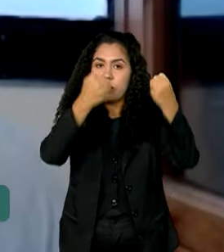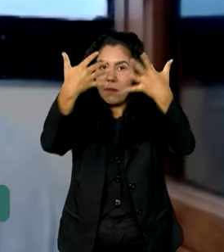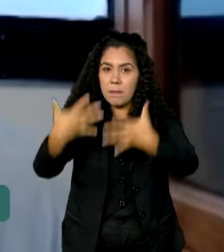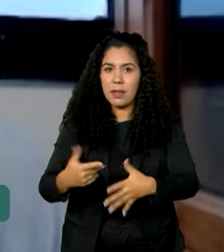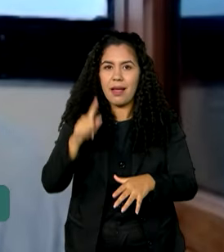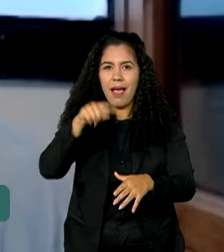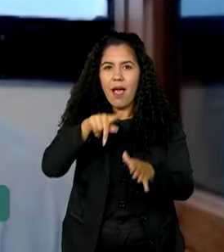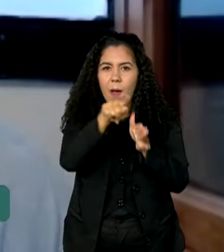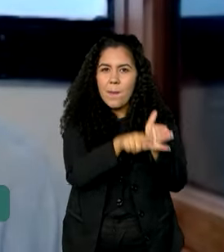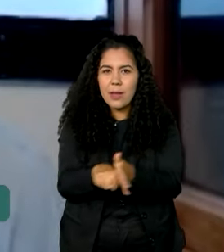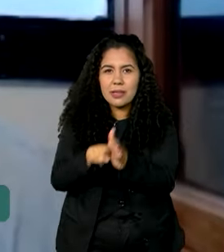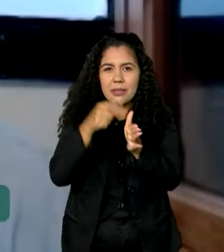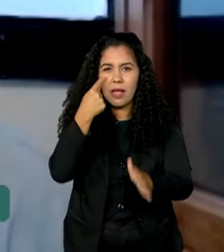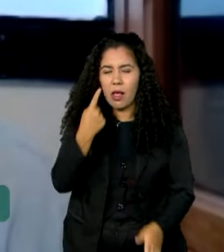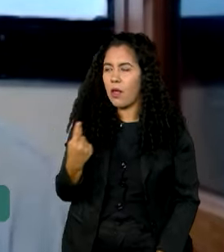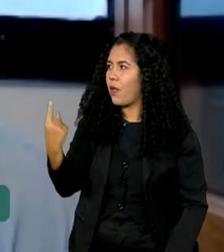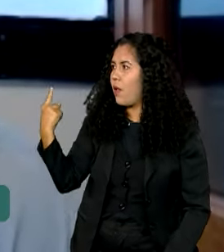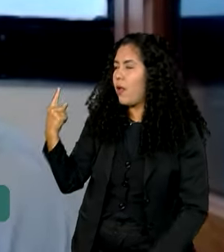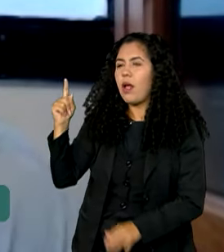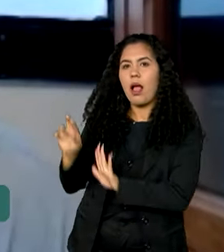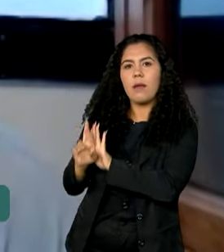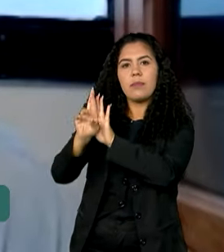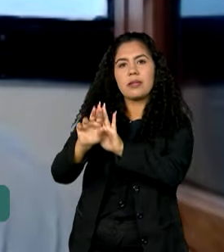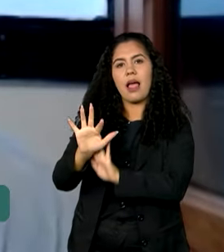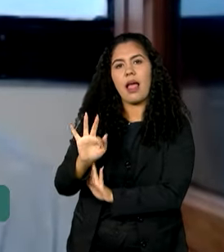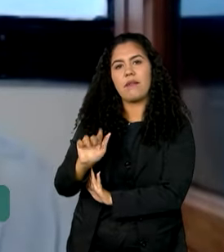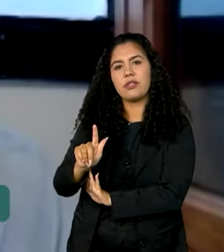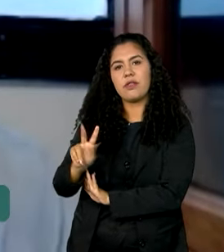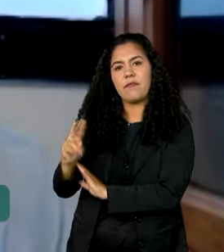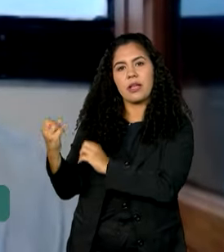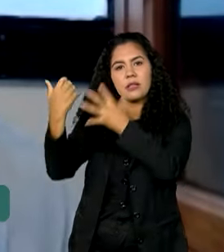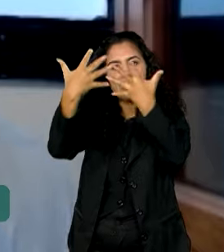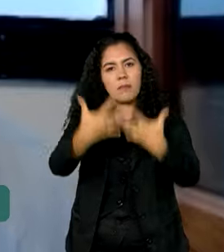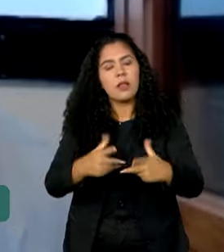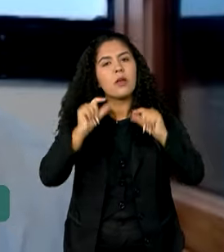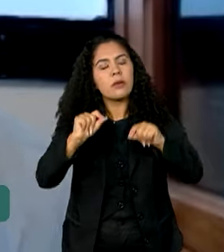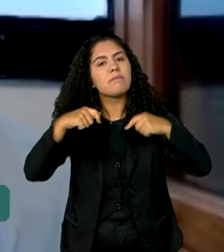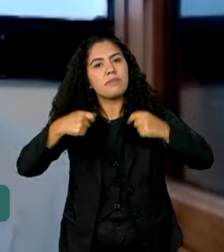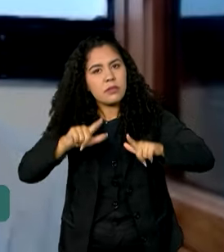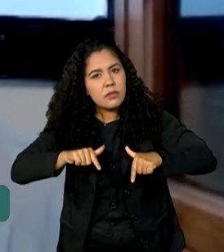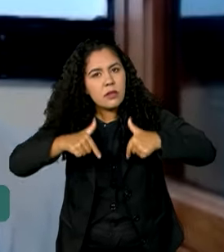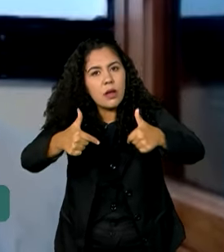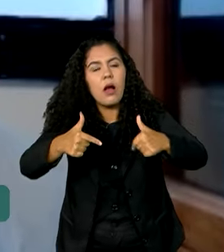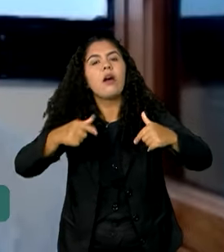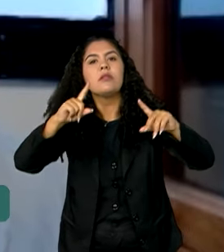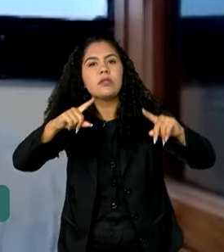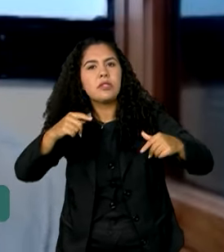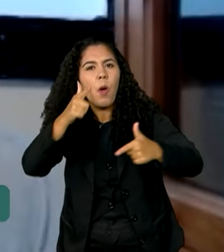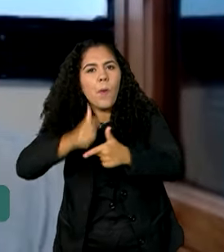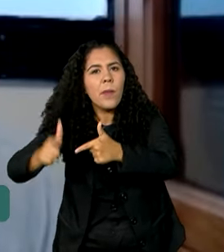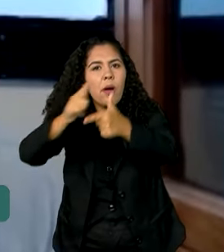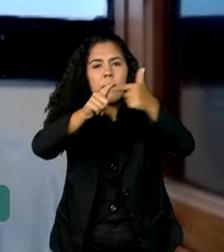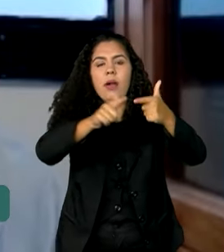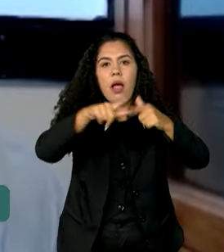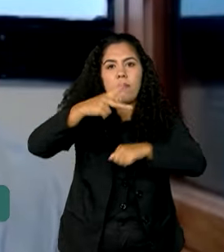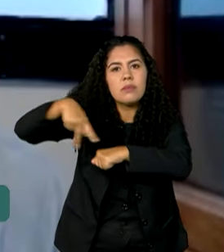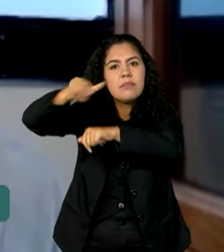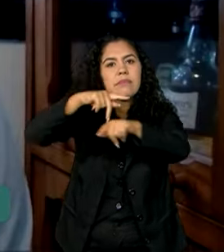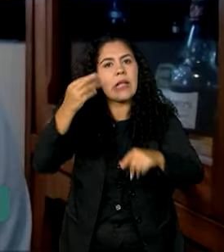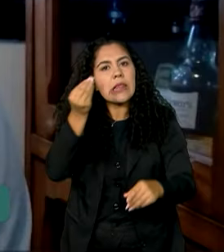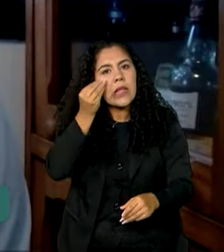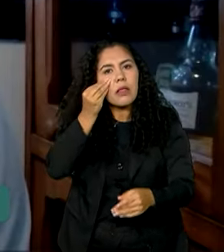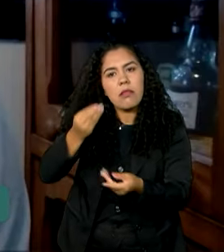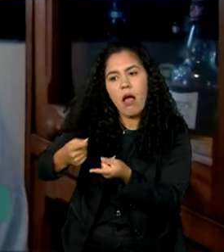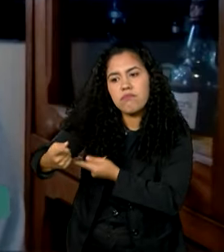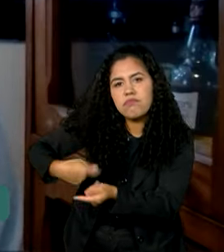Inteligência Internacional da FGV, é superar o cenário de conflitos internacionais nas mesas de negociação.